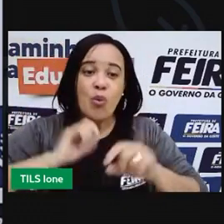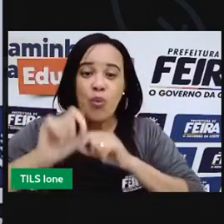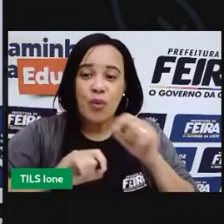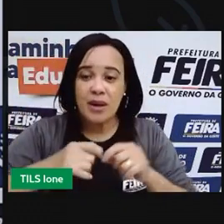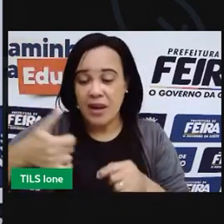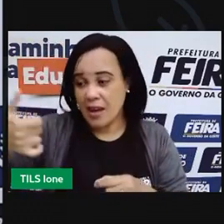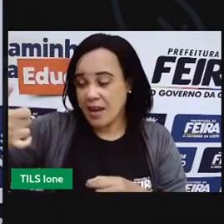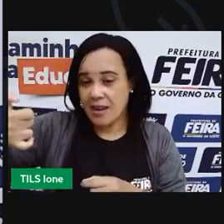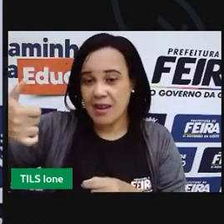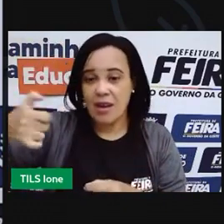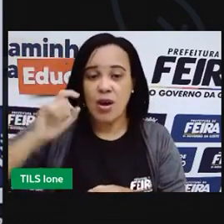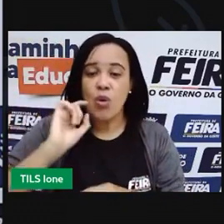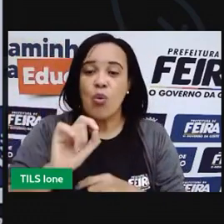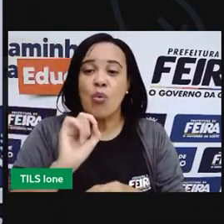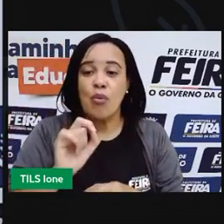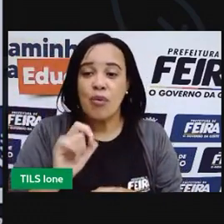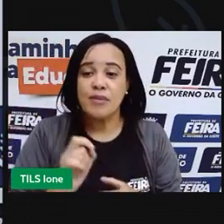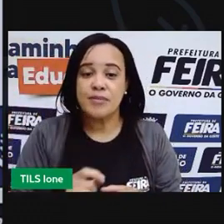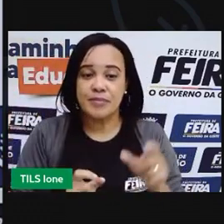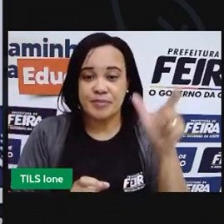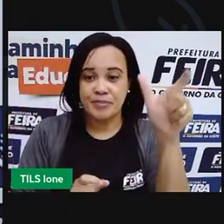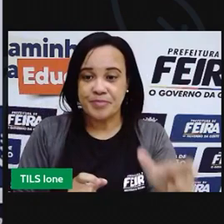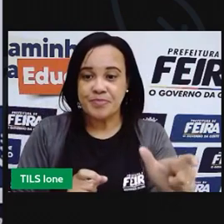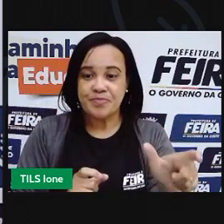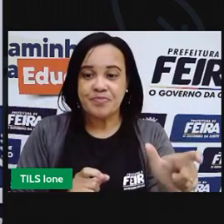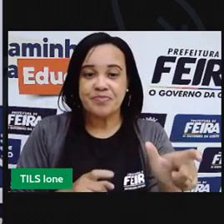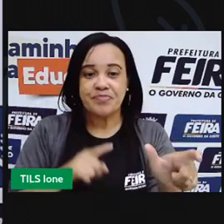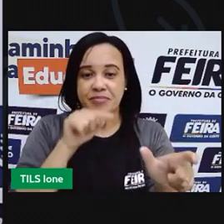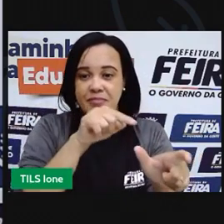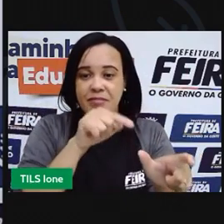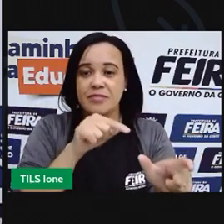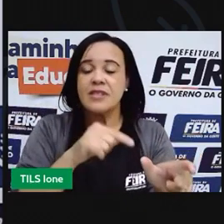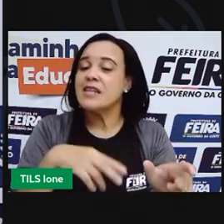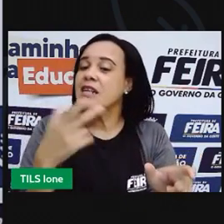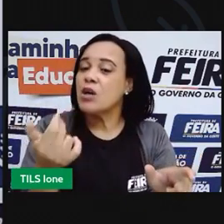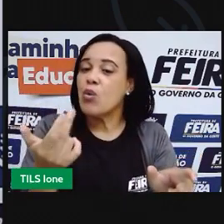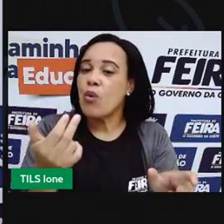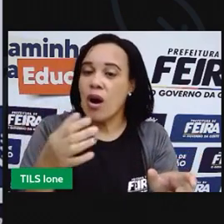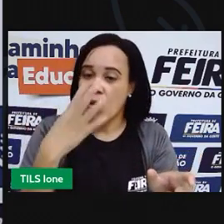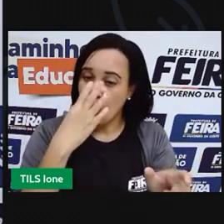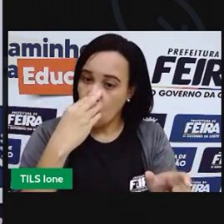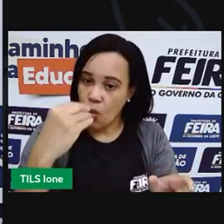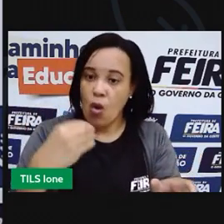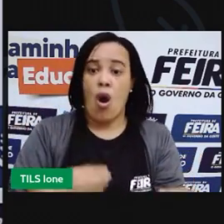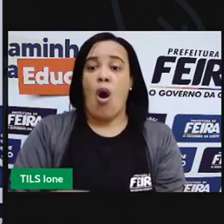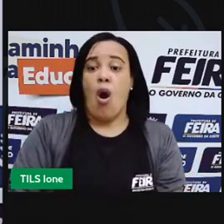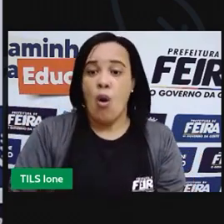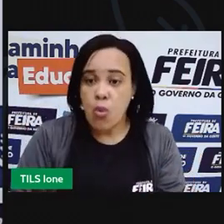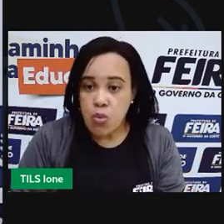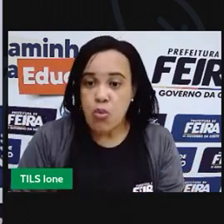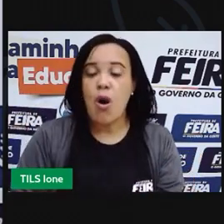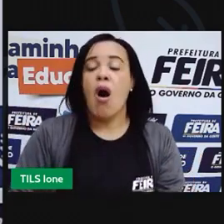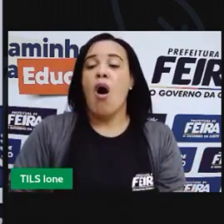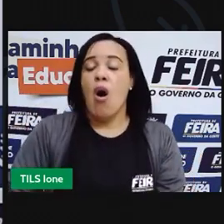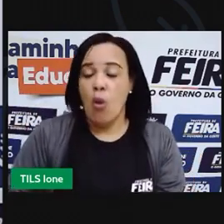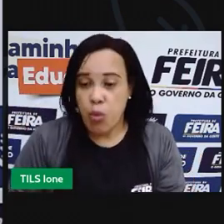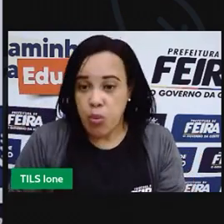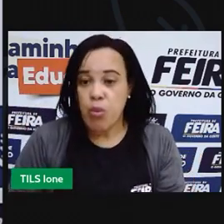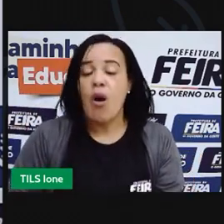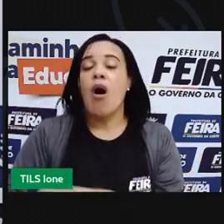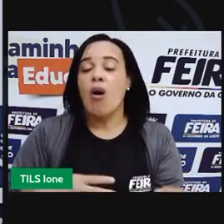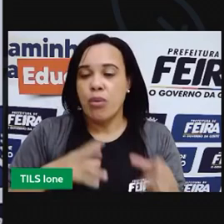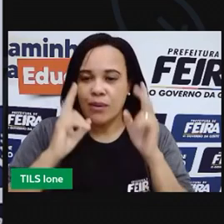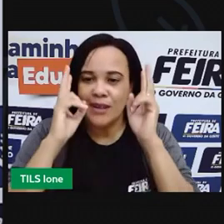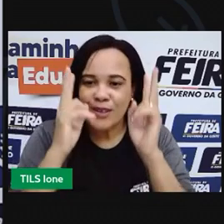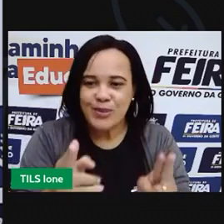ele para representar o sopro do lobo mau quando ele estava ali soprando para